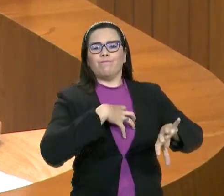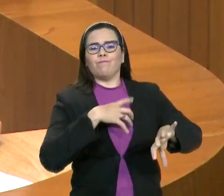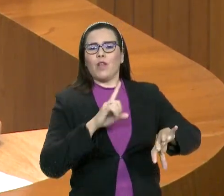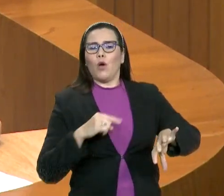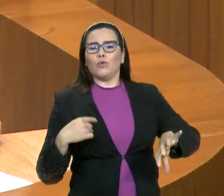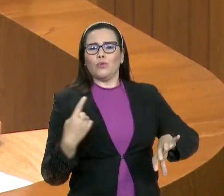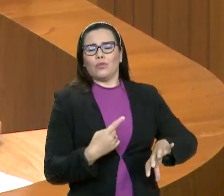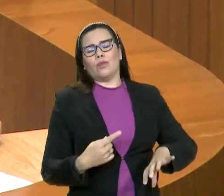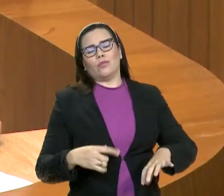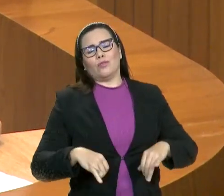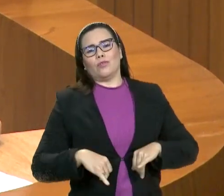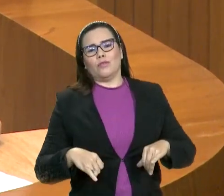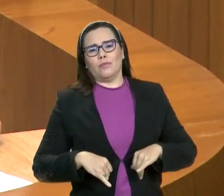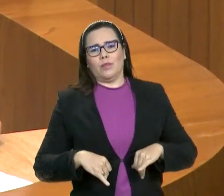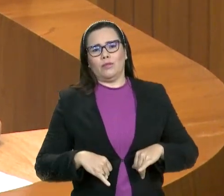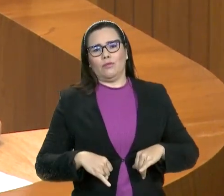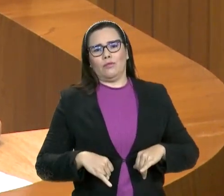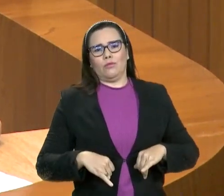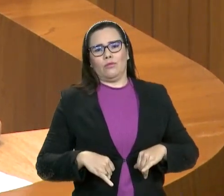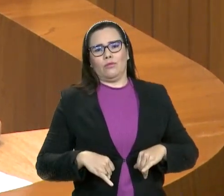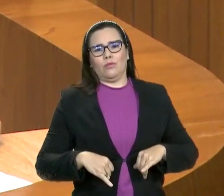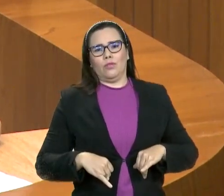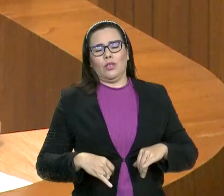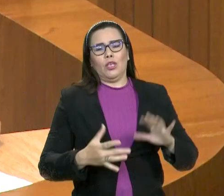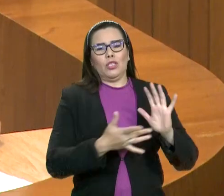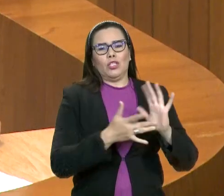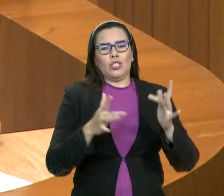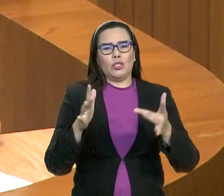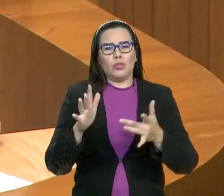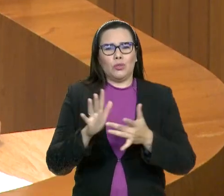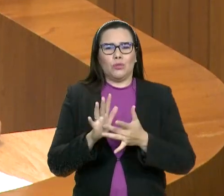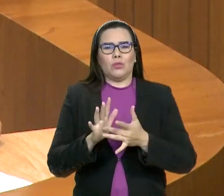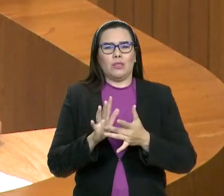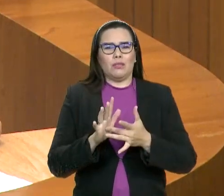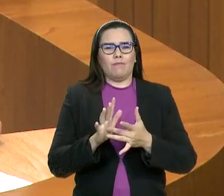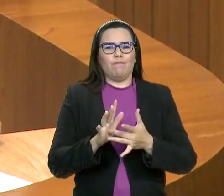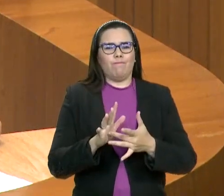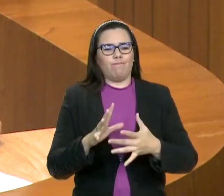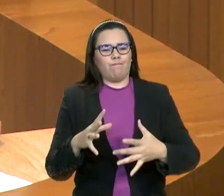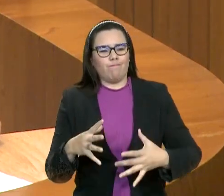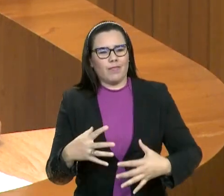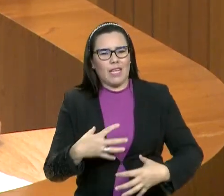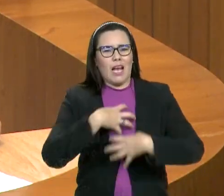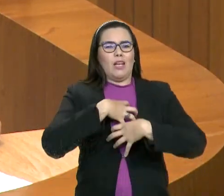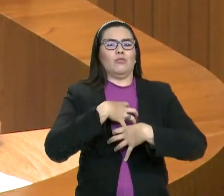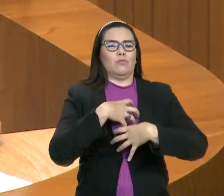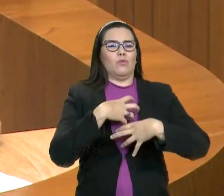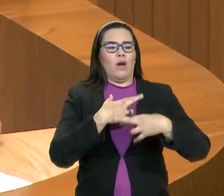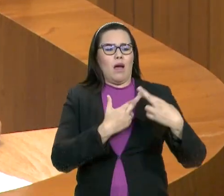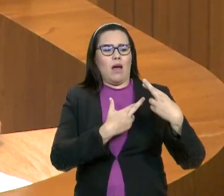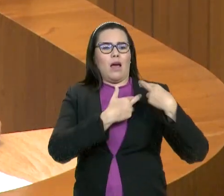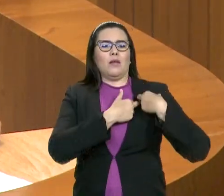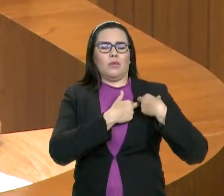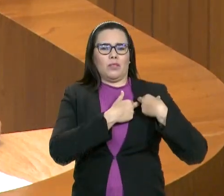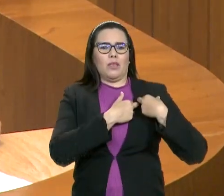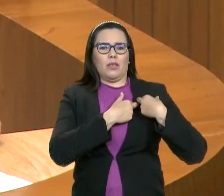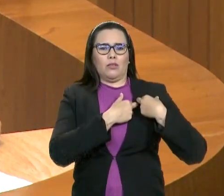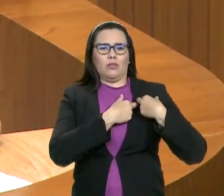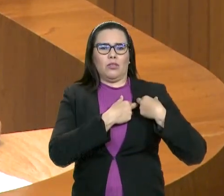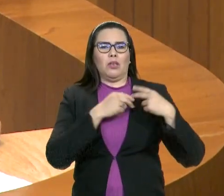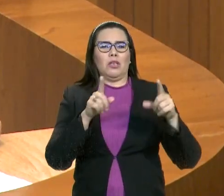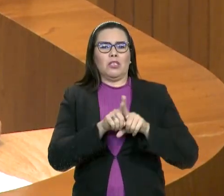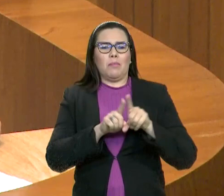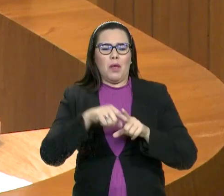continua dizendo, que é o cartilho que nos traz a paz, estava sobre ele, e pelos seus